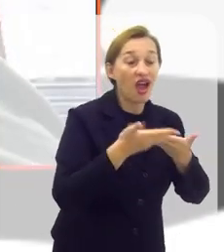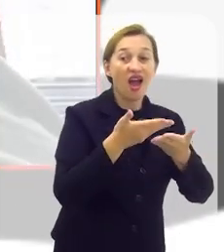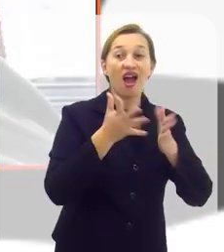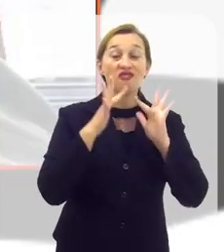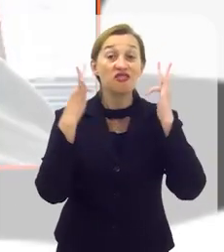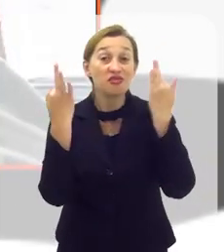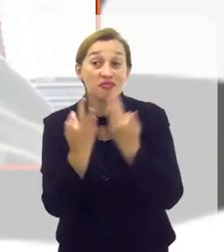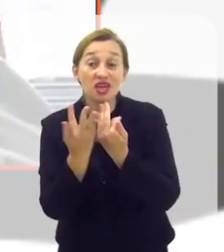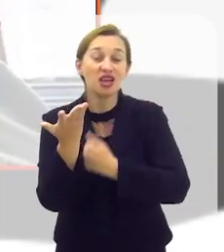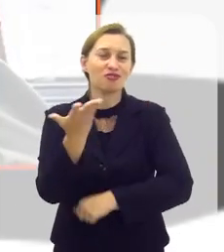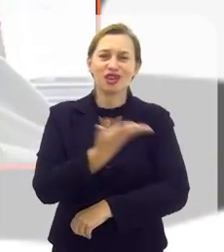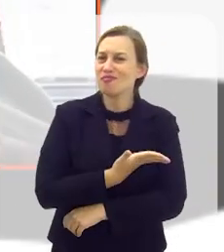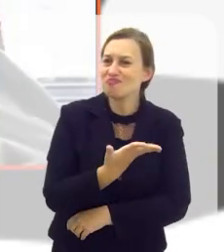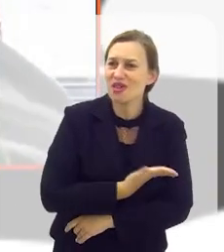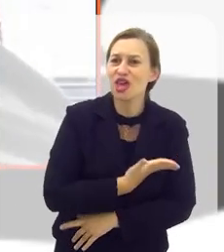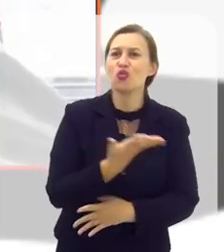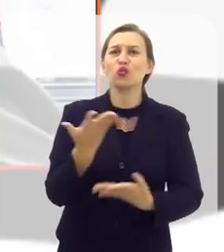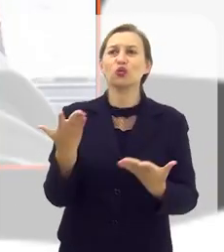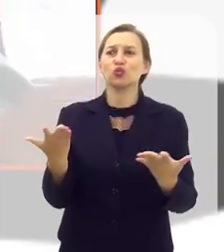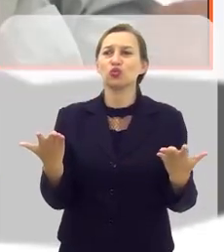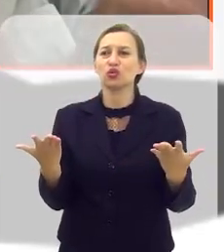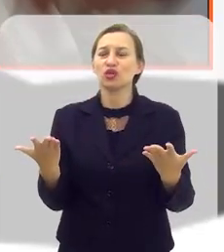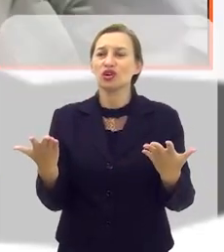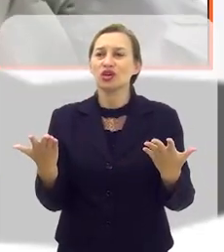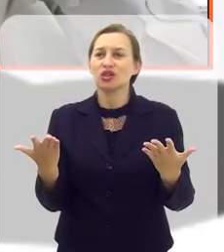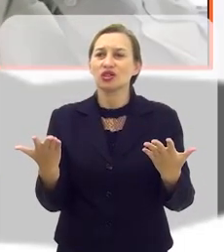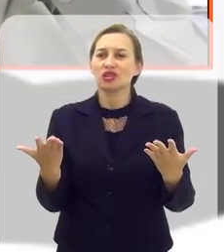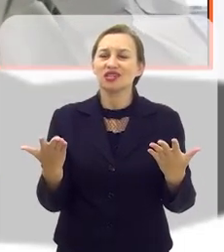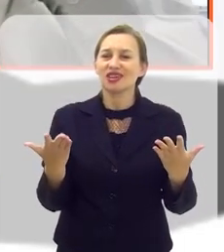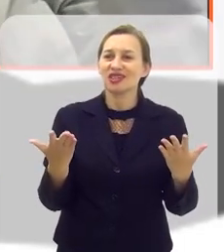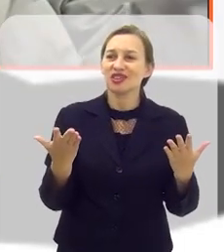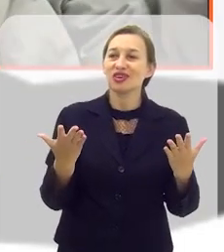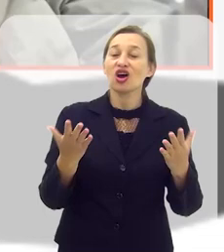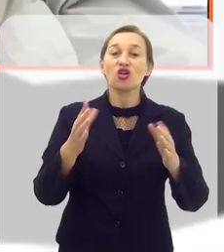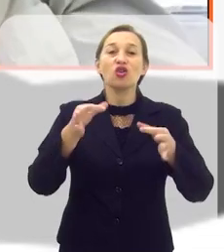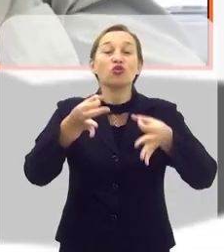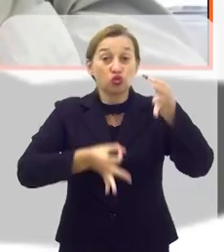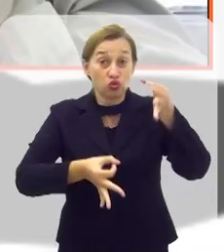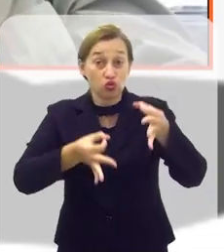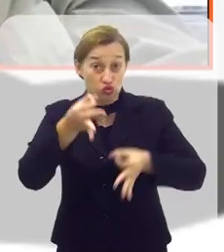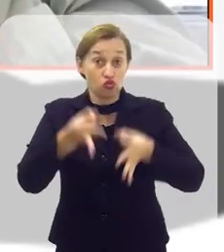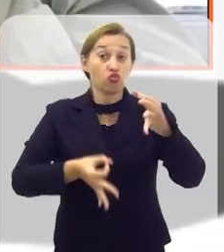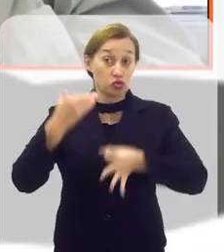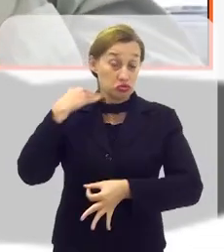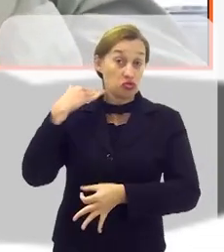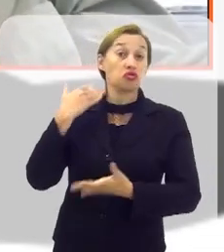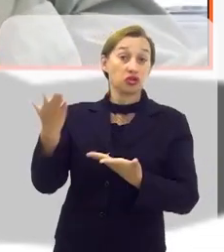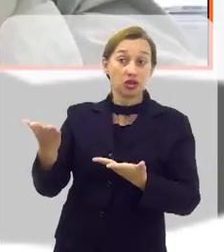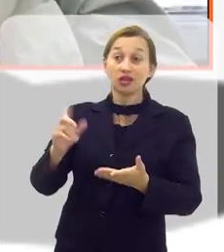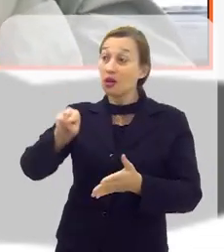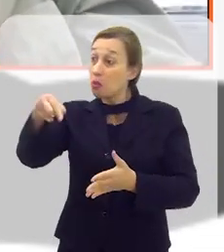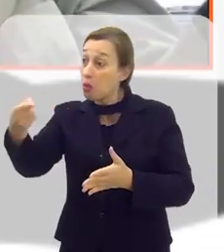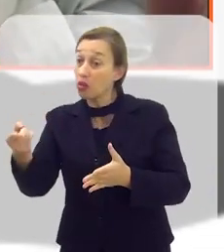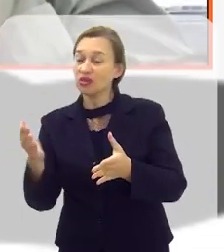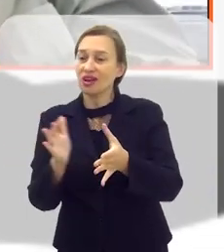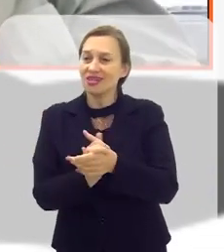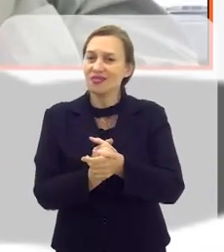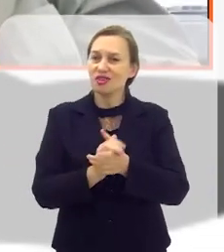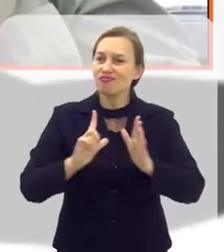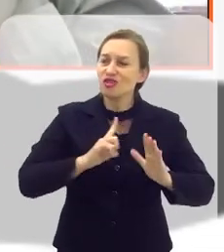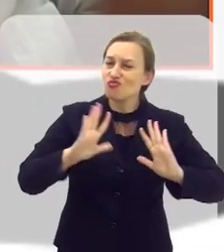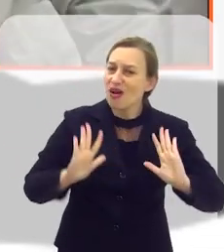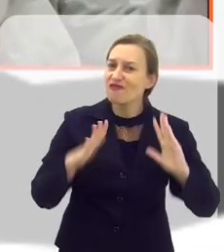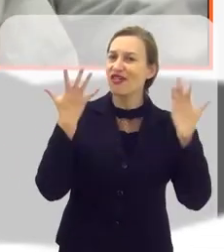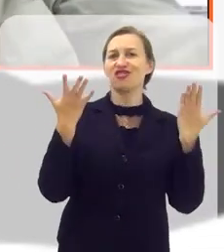os familiares, os filhos, e era feita oficialmente com o juiz de paz. E após o